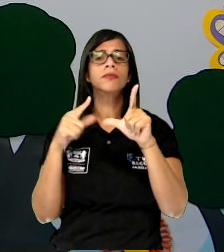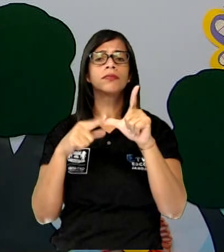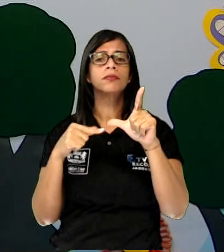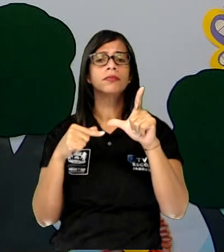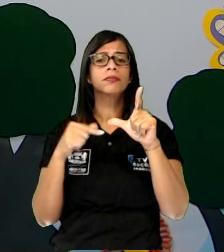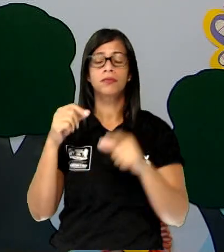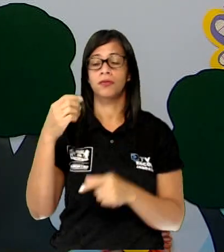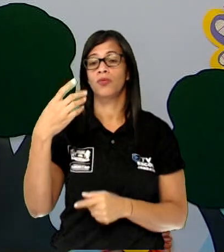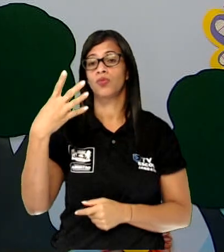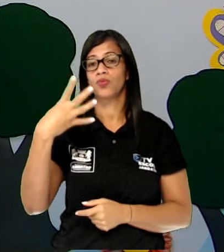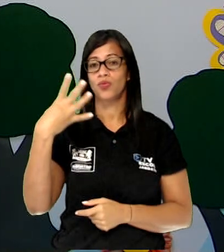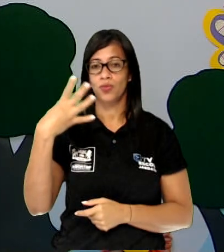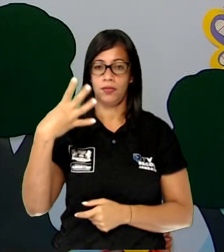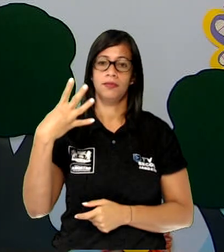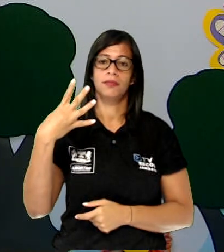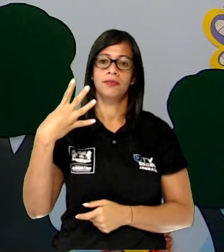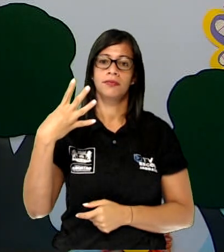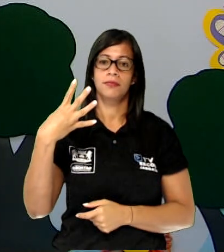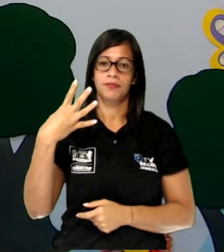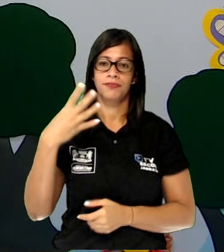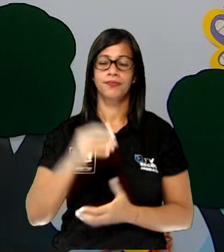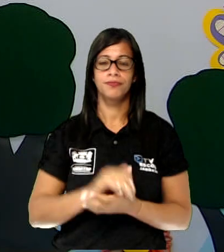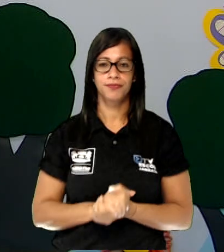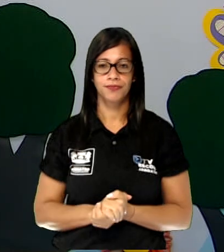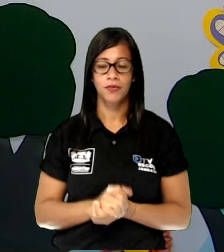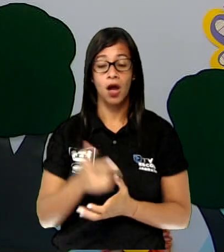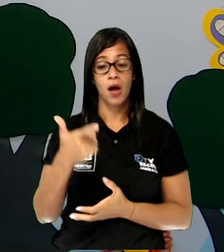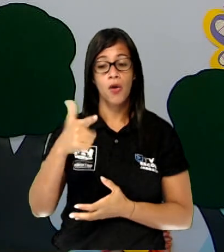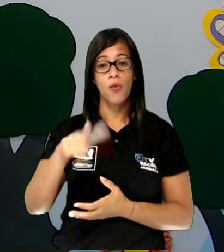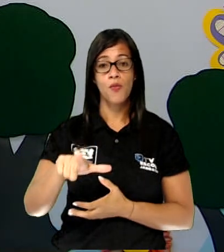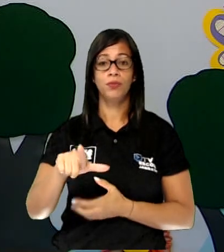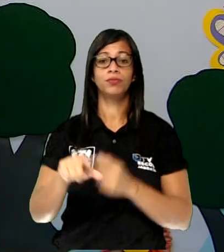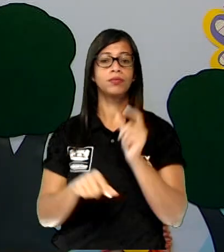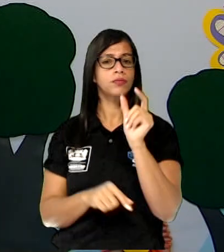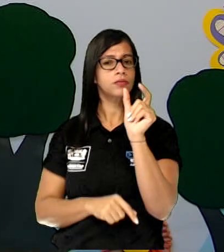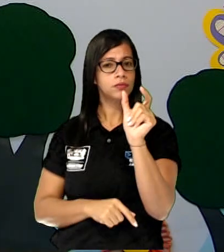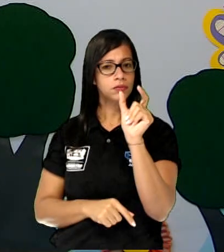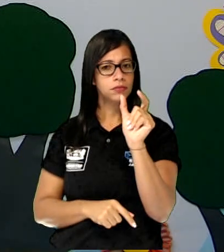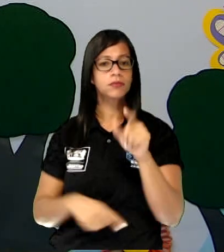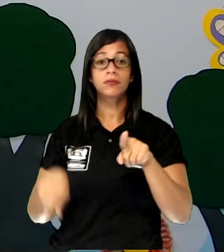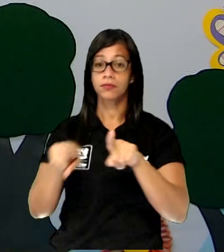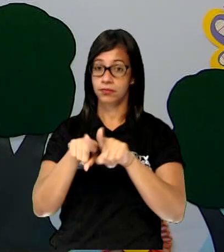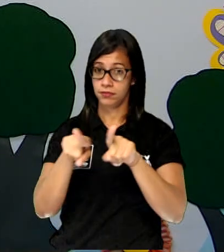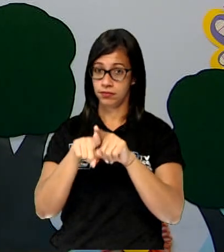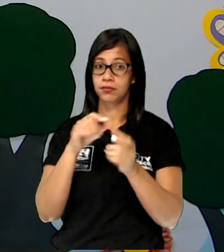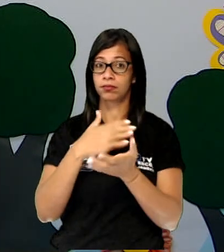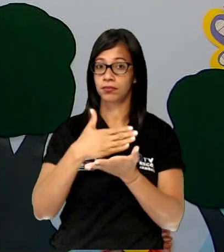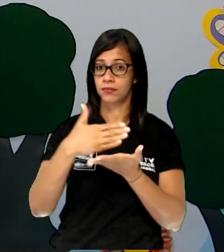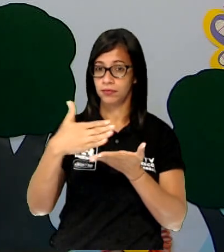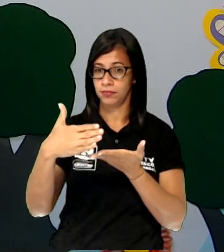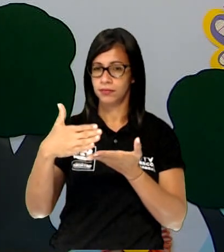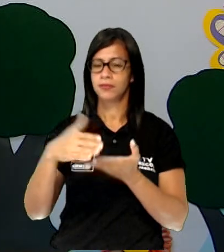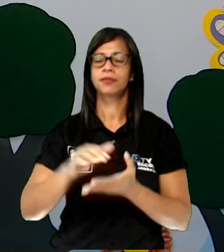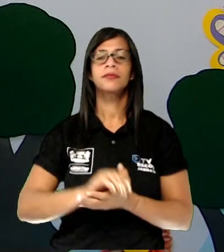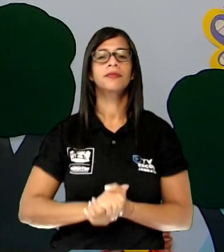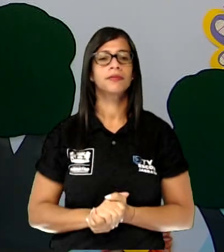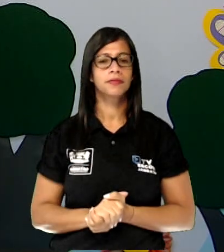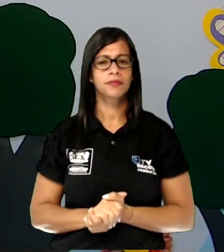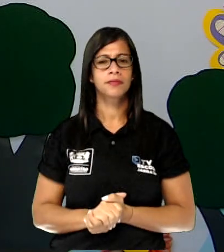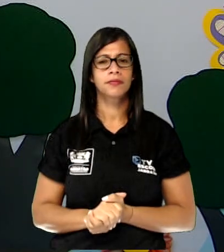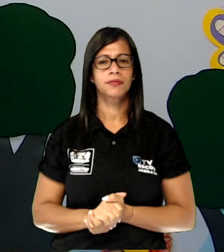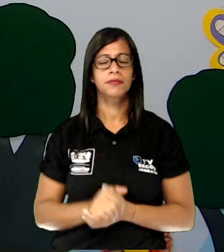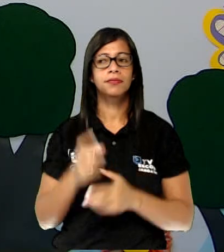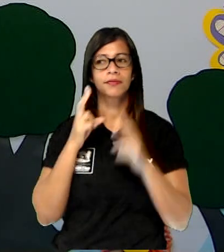quatro letras. A próxima palavra também começa com a mesma letra. lembrados? Vamos ver qual é a próxima palavra.